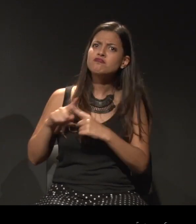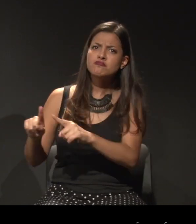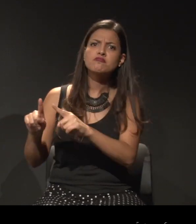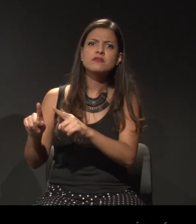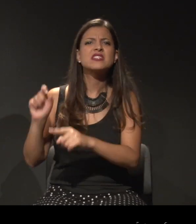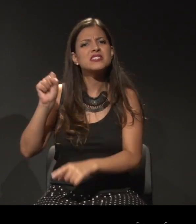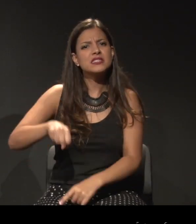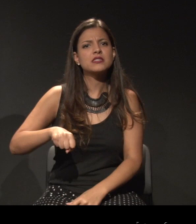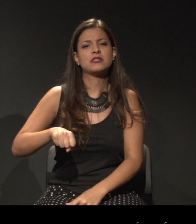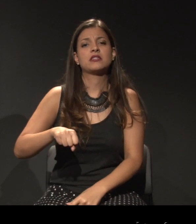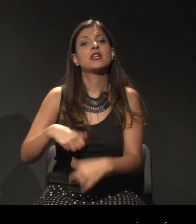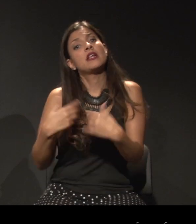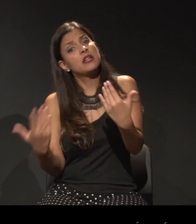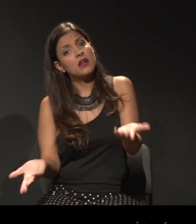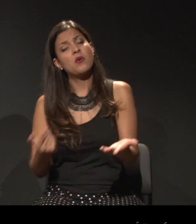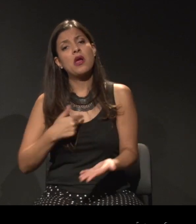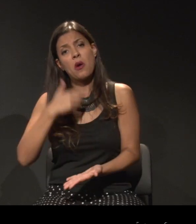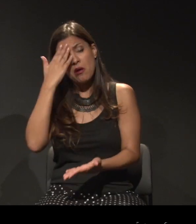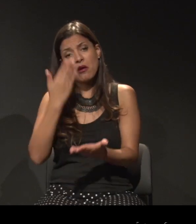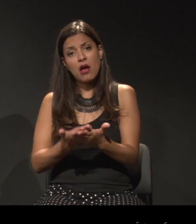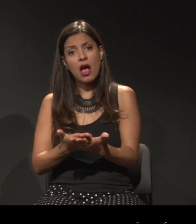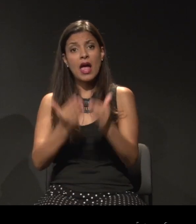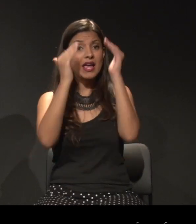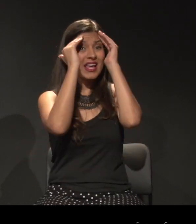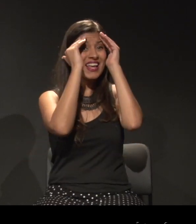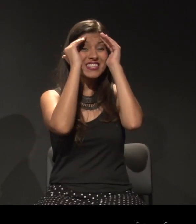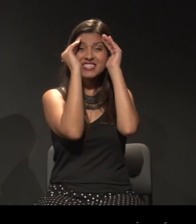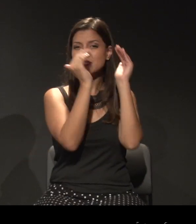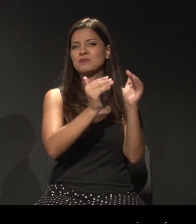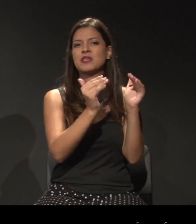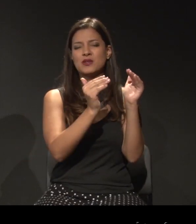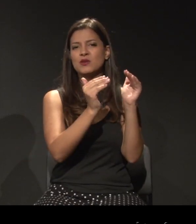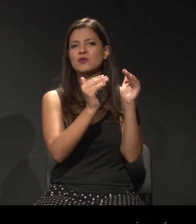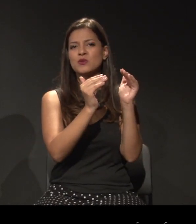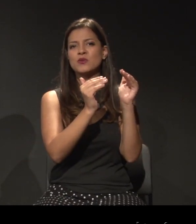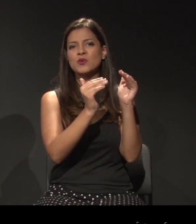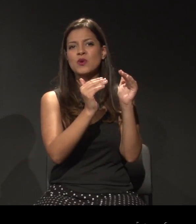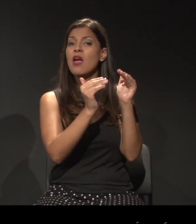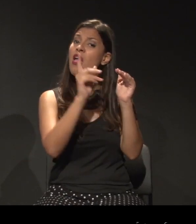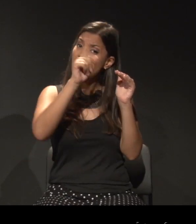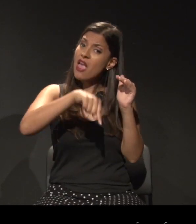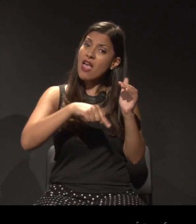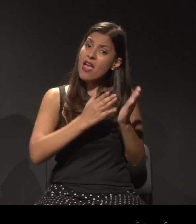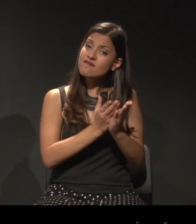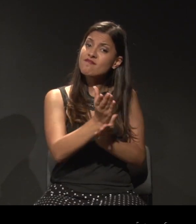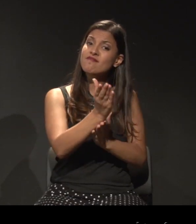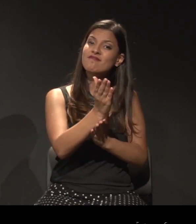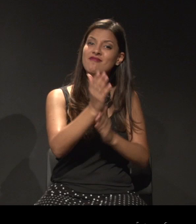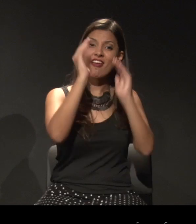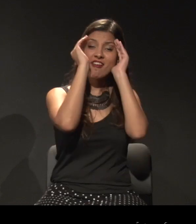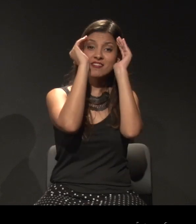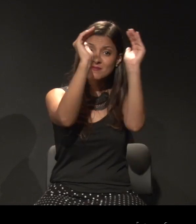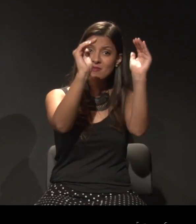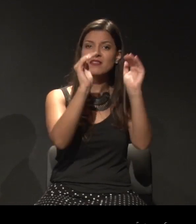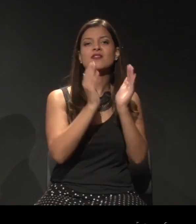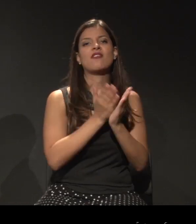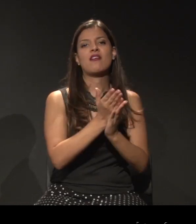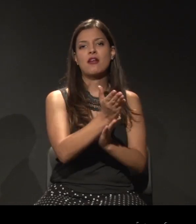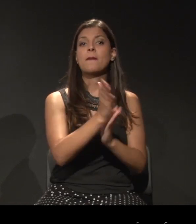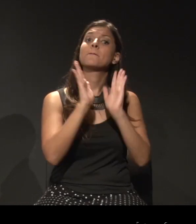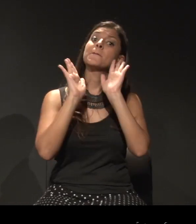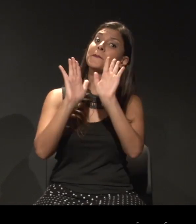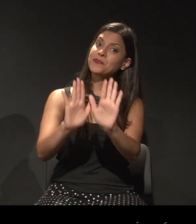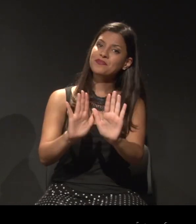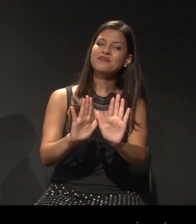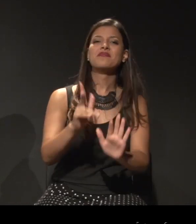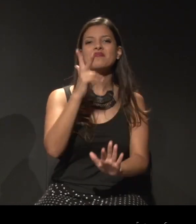Então, eu acredito que o respeito é o caminho. É o caminho. Mas também a gente